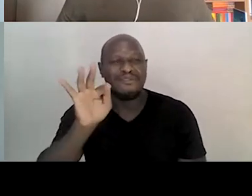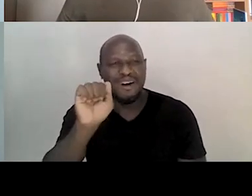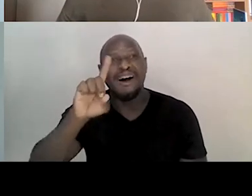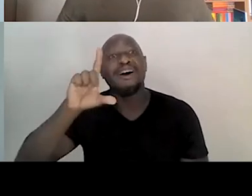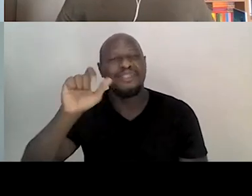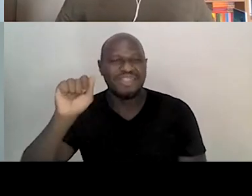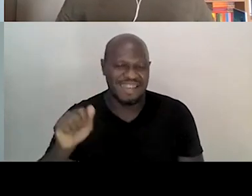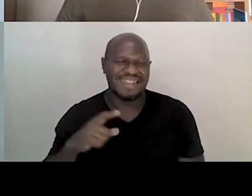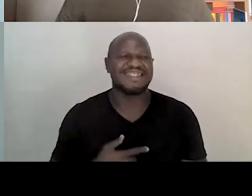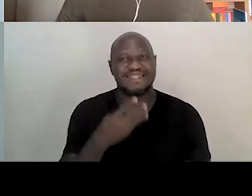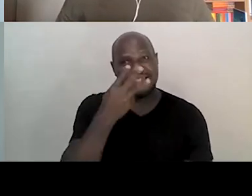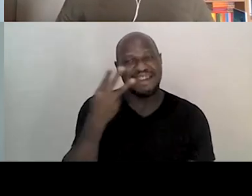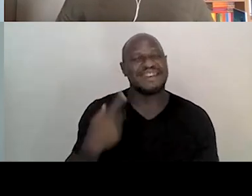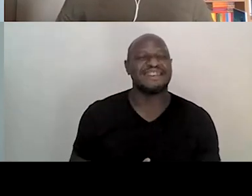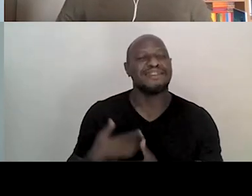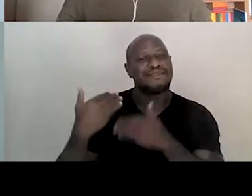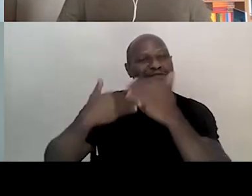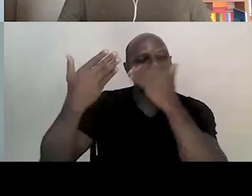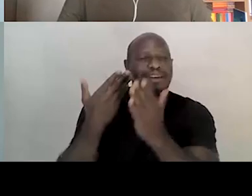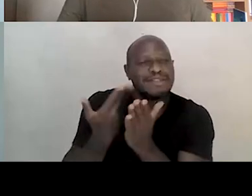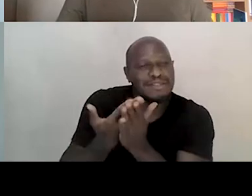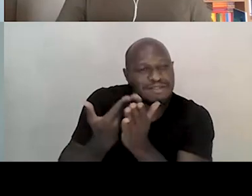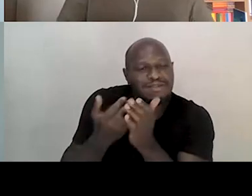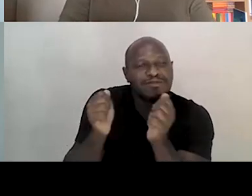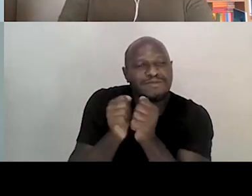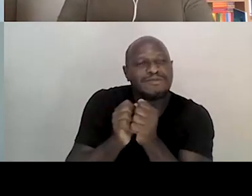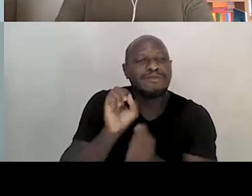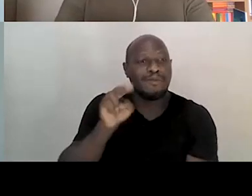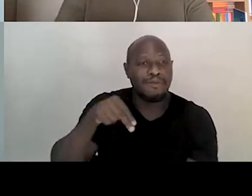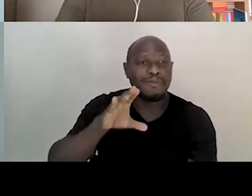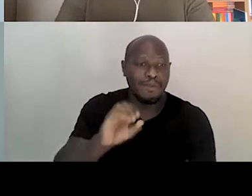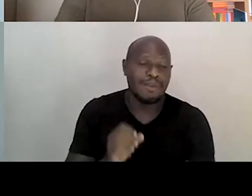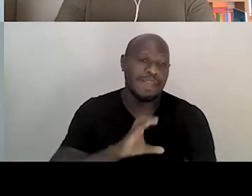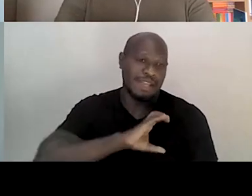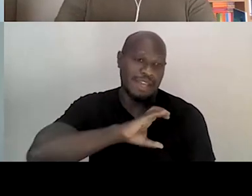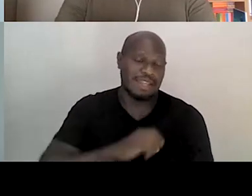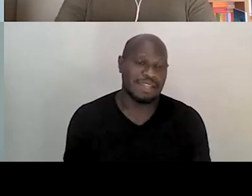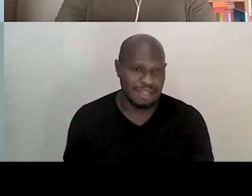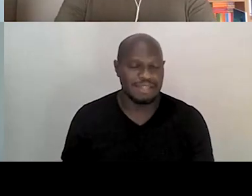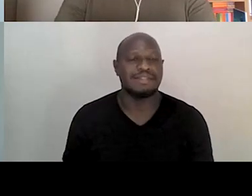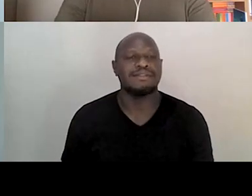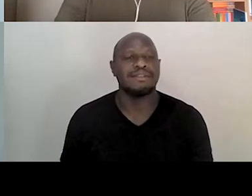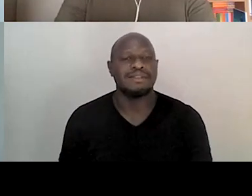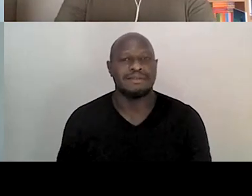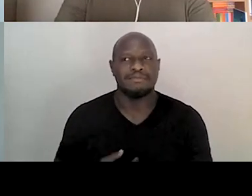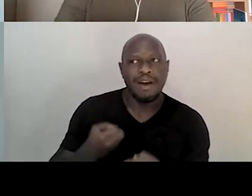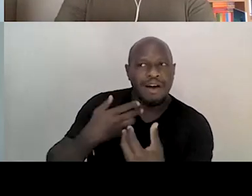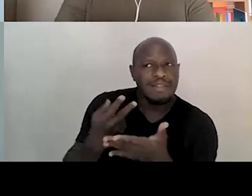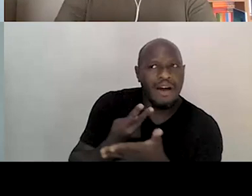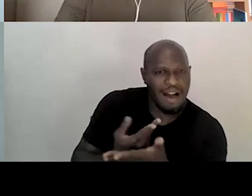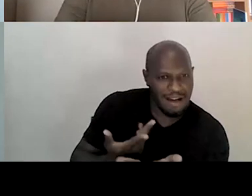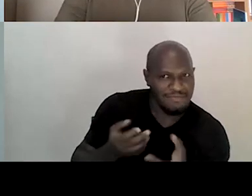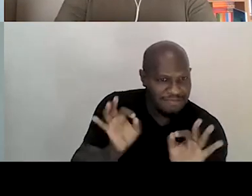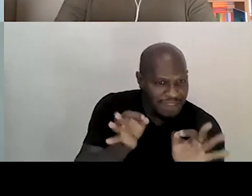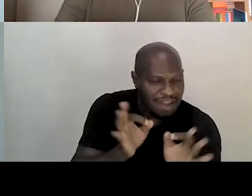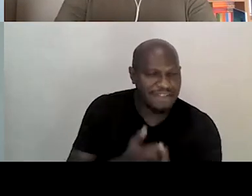Desenvolveu grande parte dos estudos junto ao Grupo Lume e com a mestra clã canadense Sue Morrison. Me corrija, por favor, meu inglês.